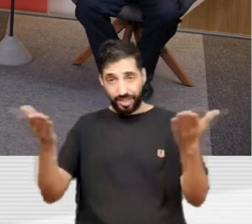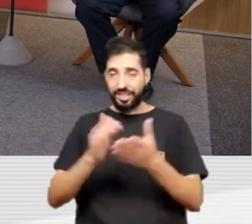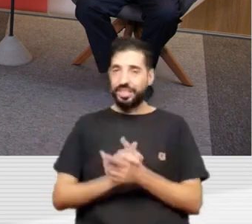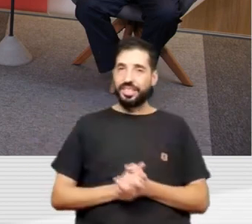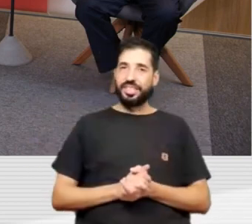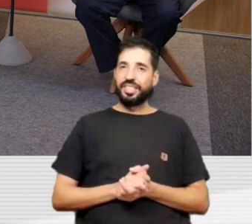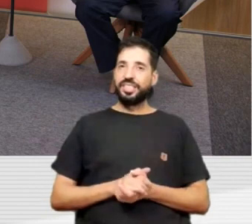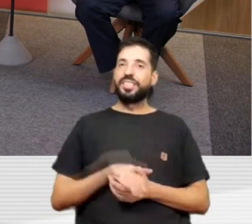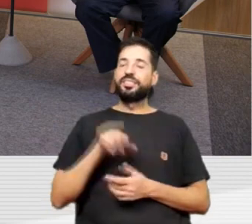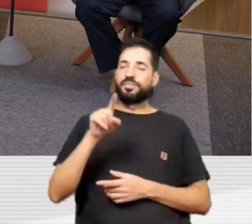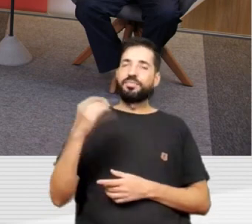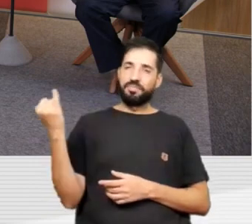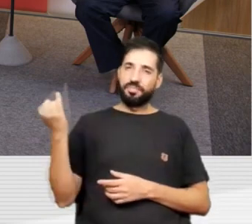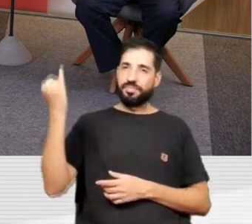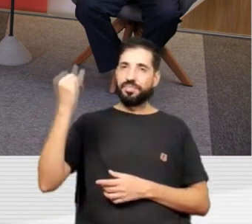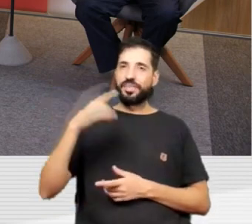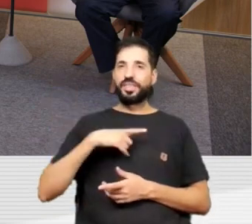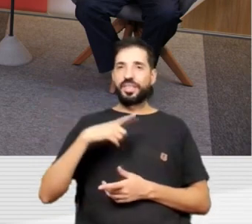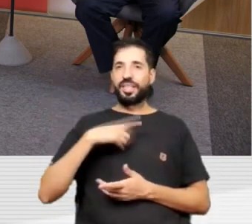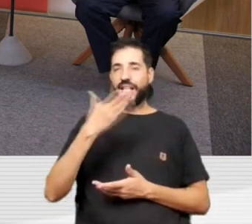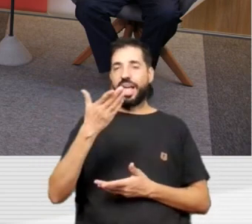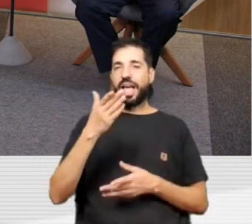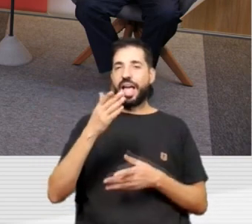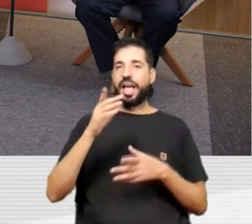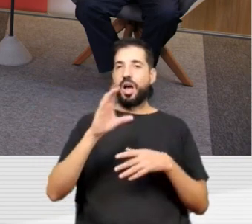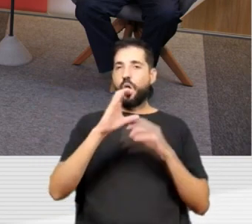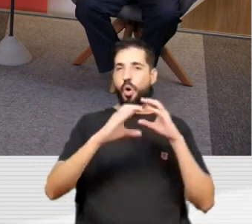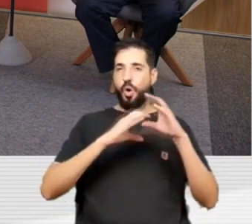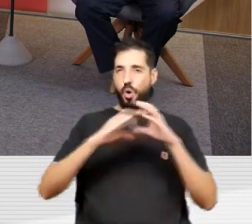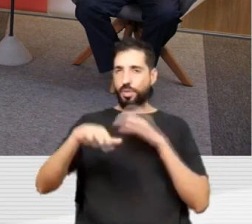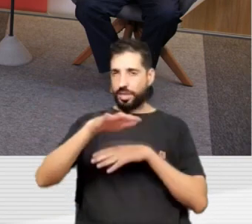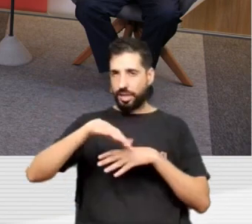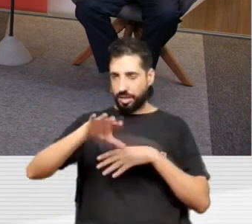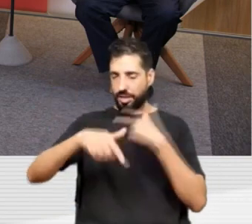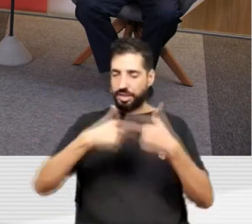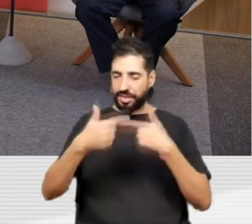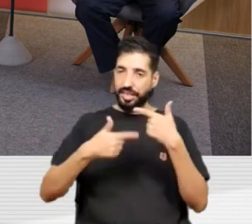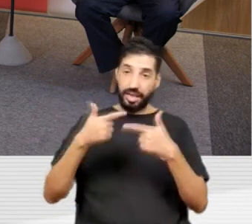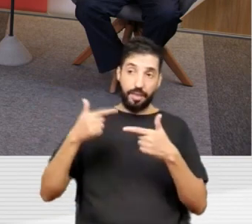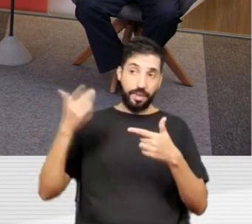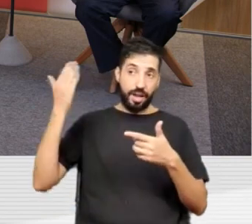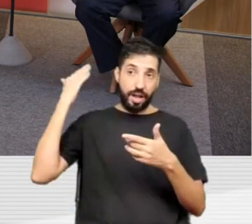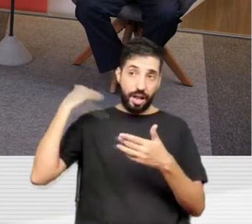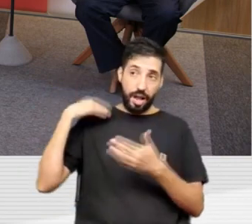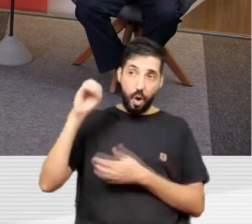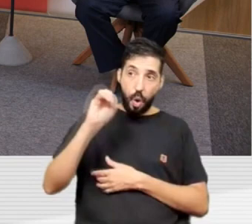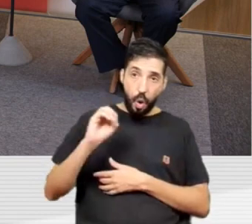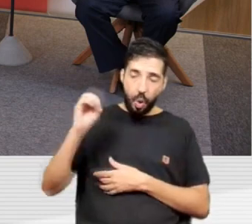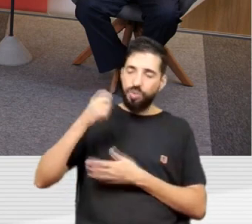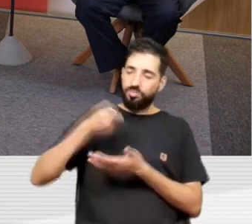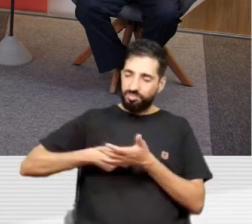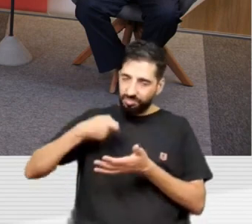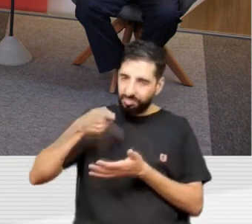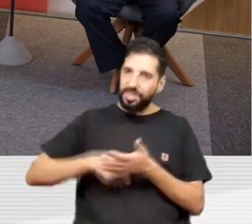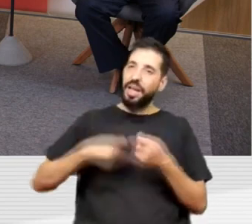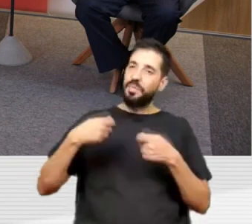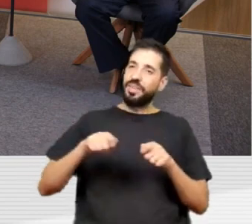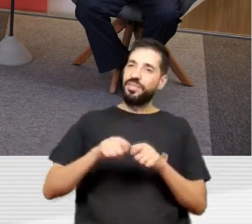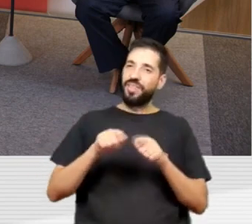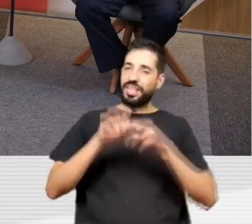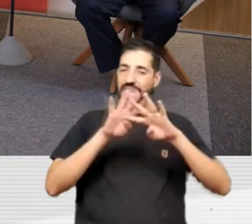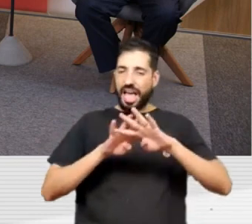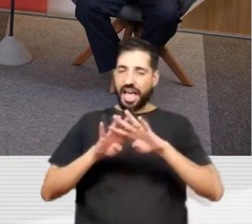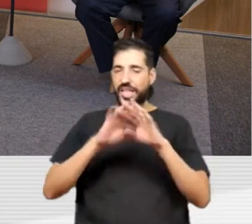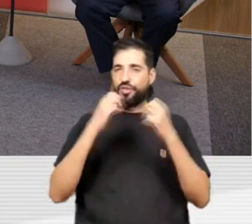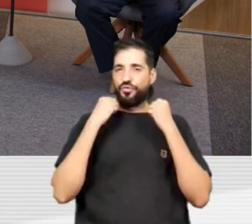cursantes, dirigentes e assessores de comunicação que ficaram com a gente aqui desde outubro, insistindo que a gente precisa montar essa rede potente